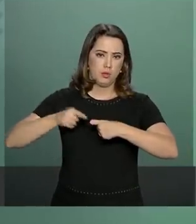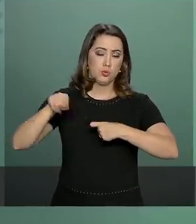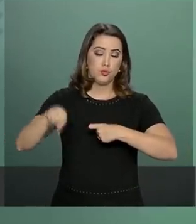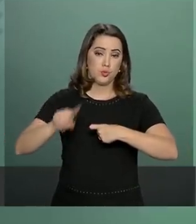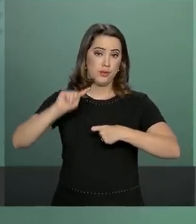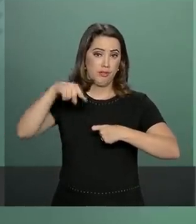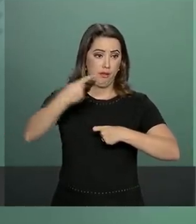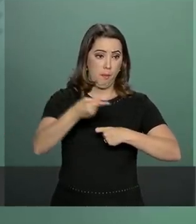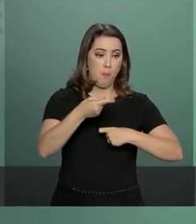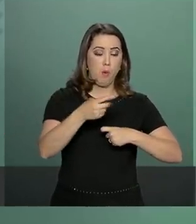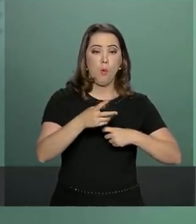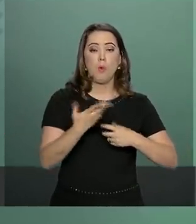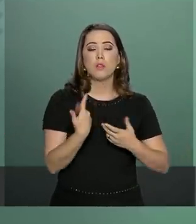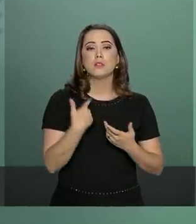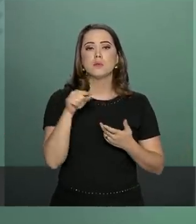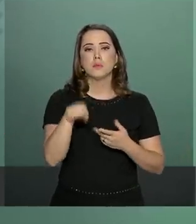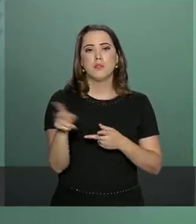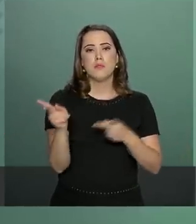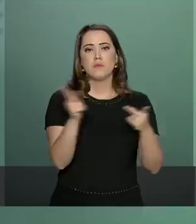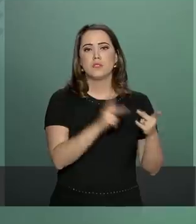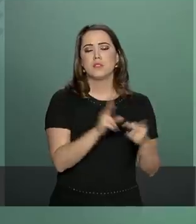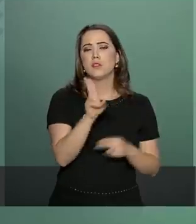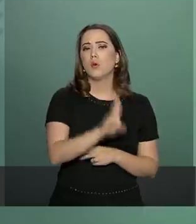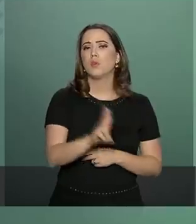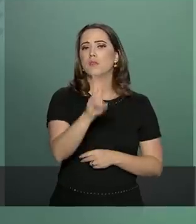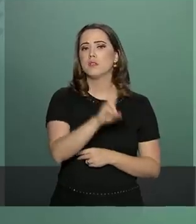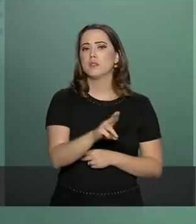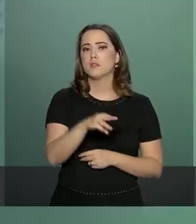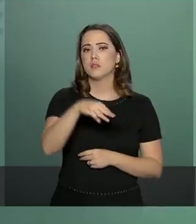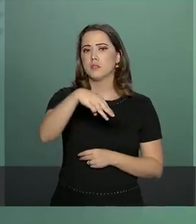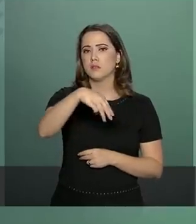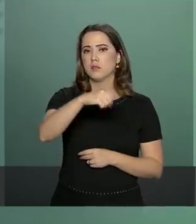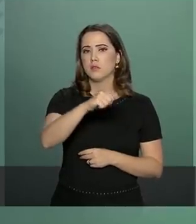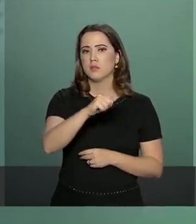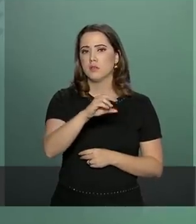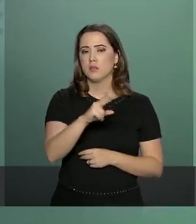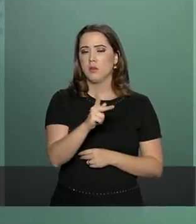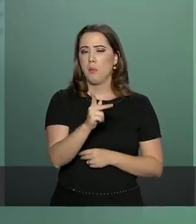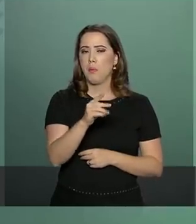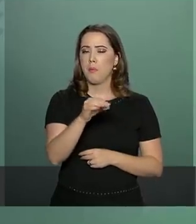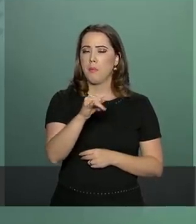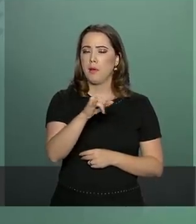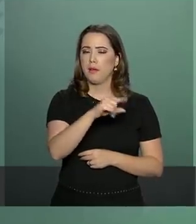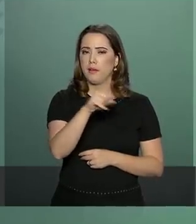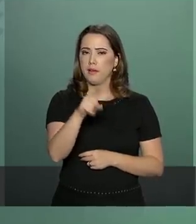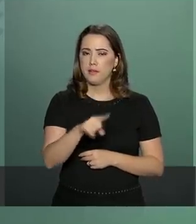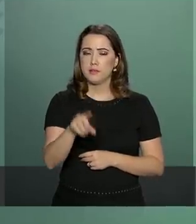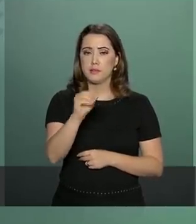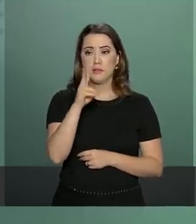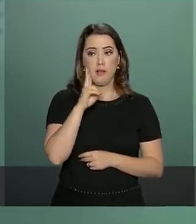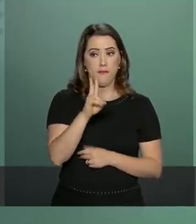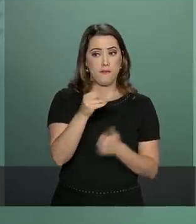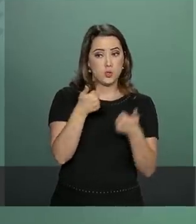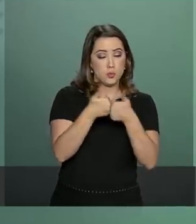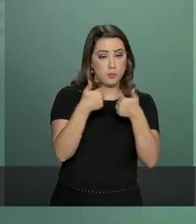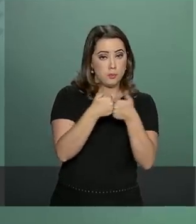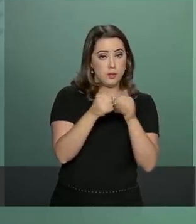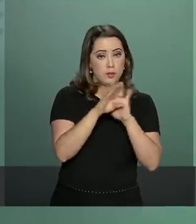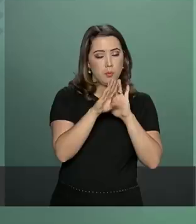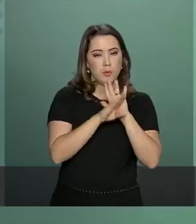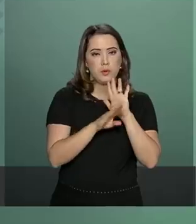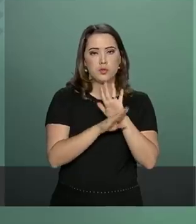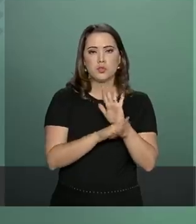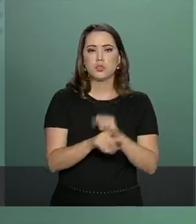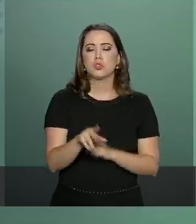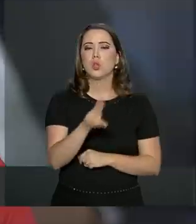fará uma visita à Universidade Mackenzie, onde vai acompanhar o projeto do grafeno, que lhe é tão importante.